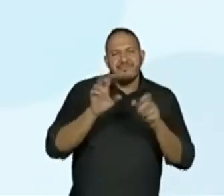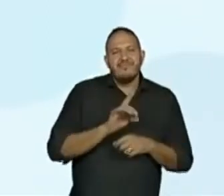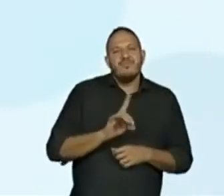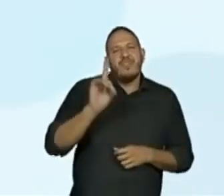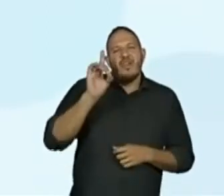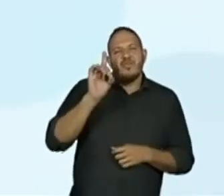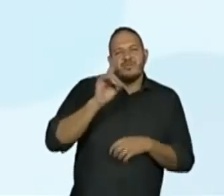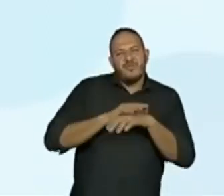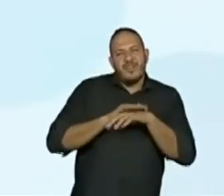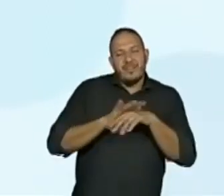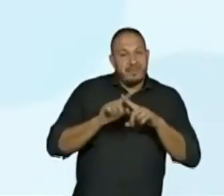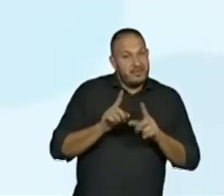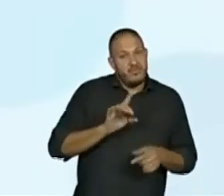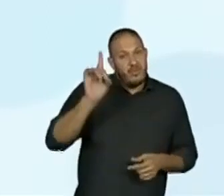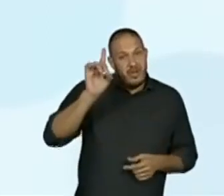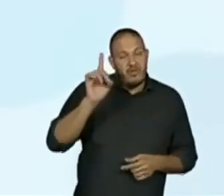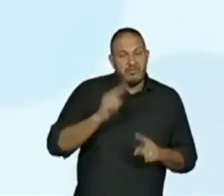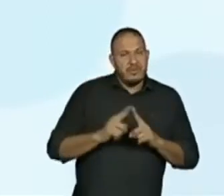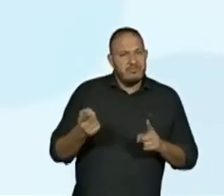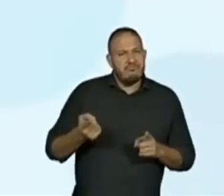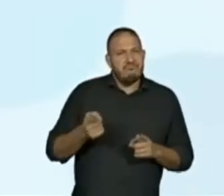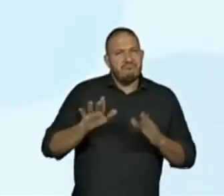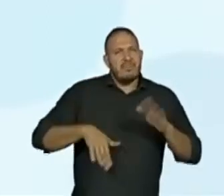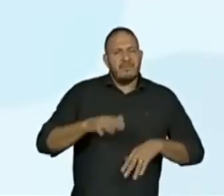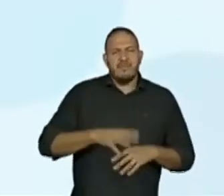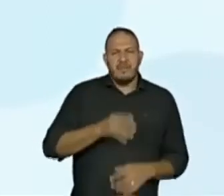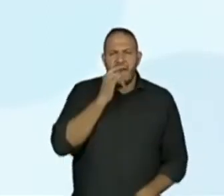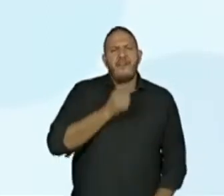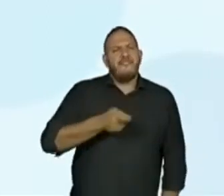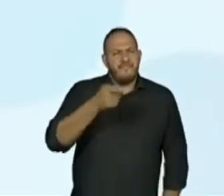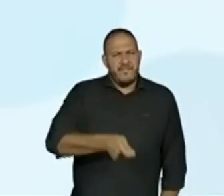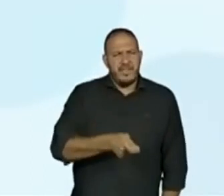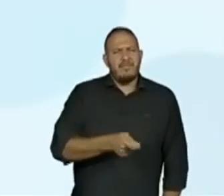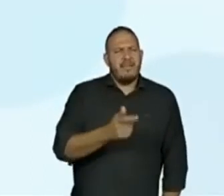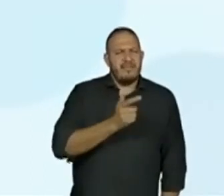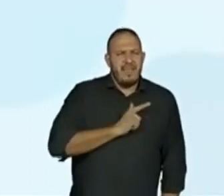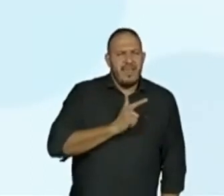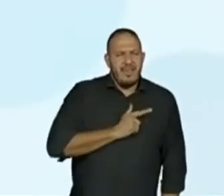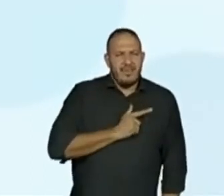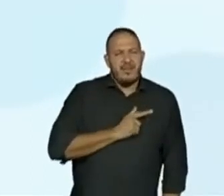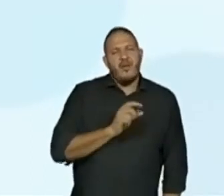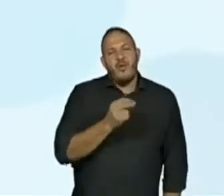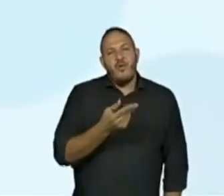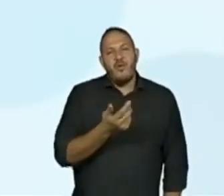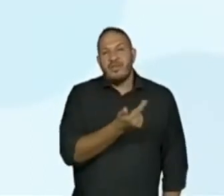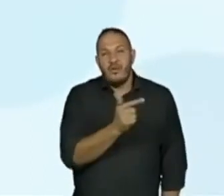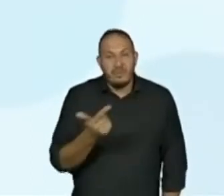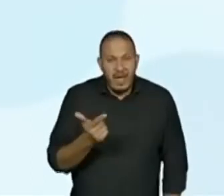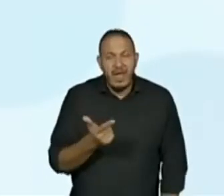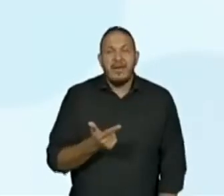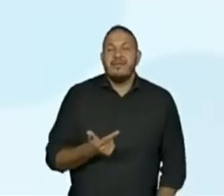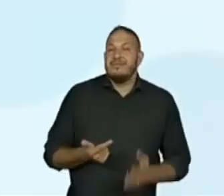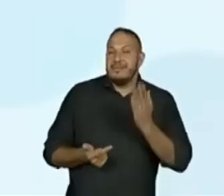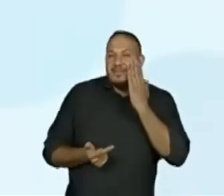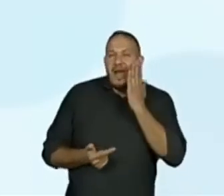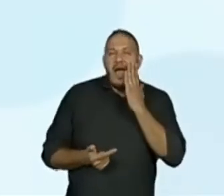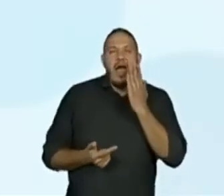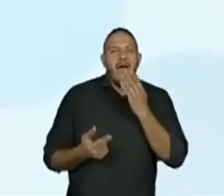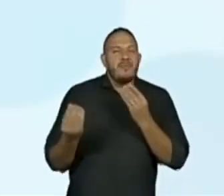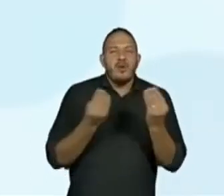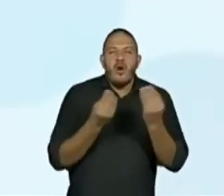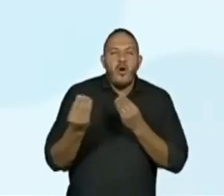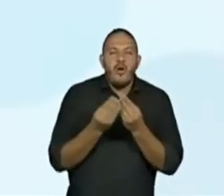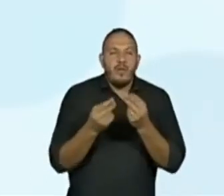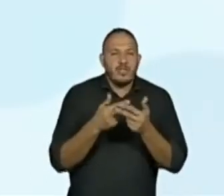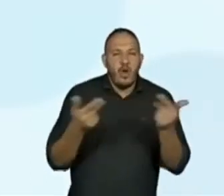deus. Porque embora afirme que existe o que não existe, sabe como é que as